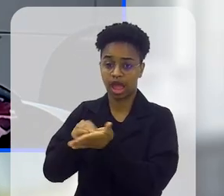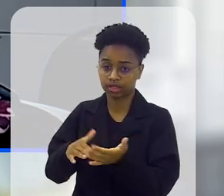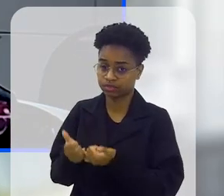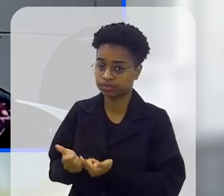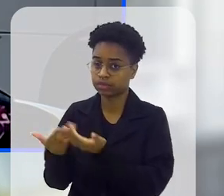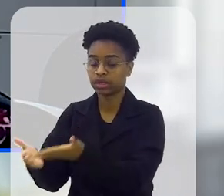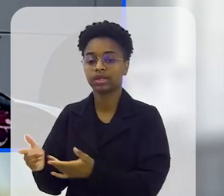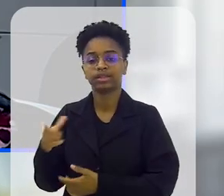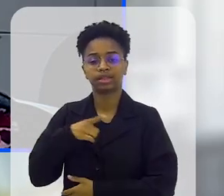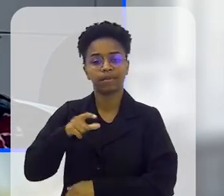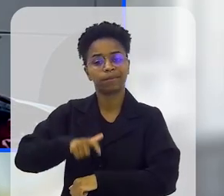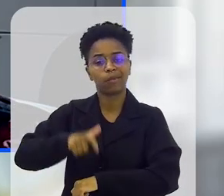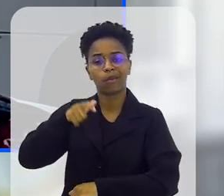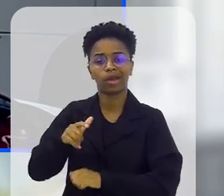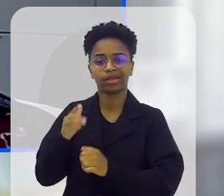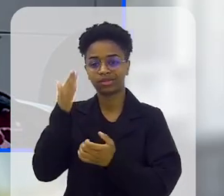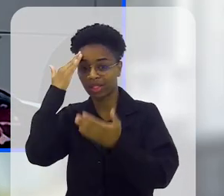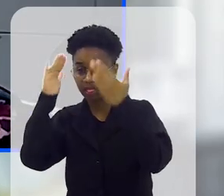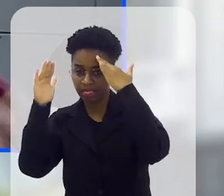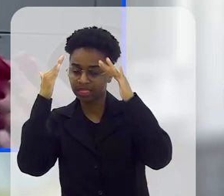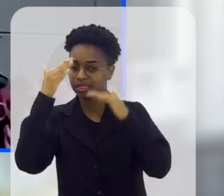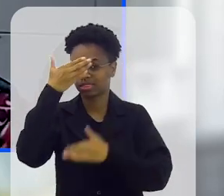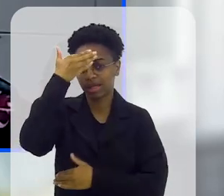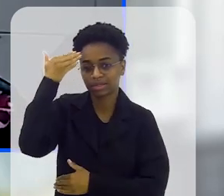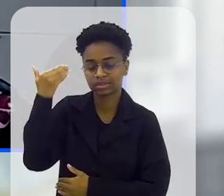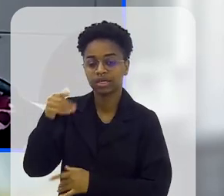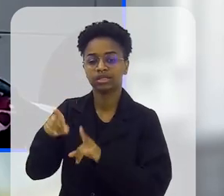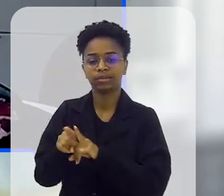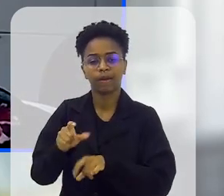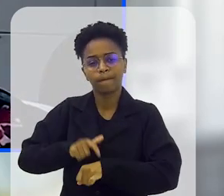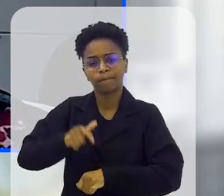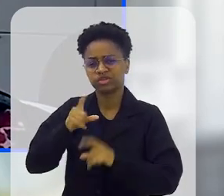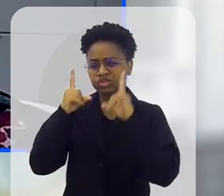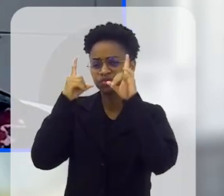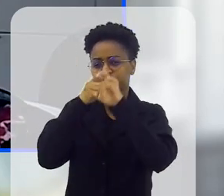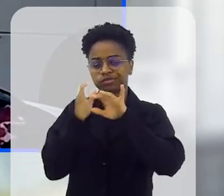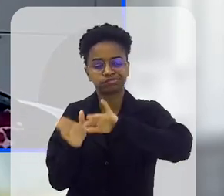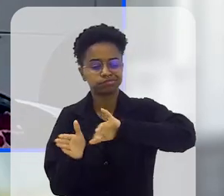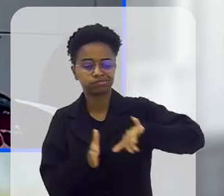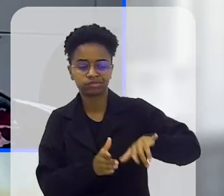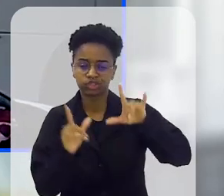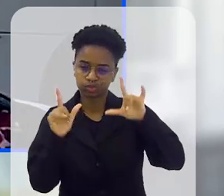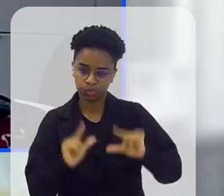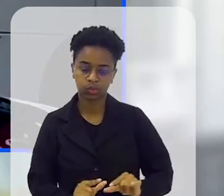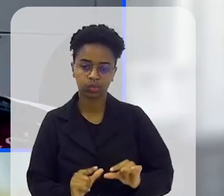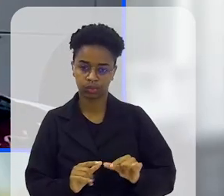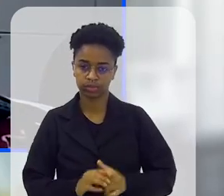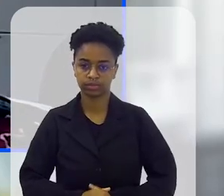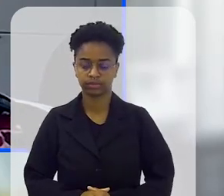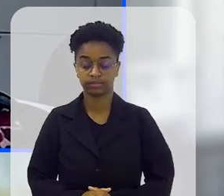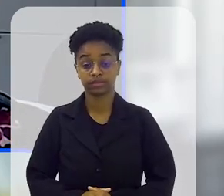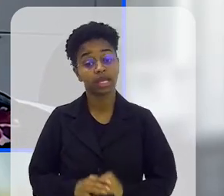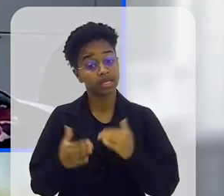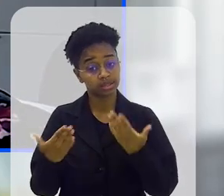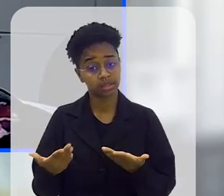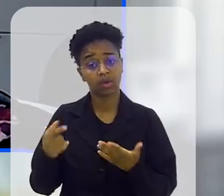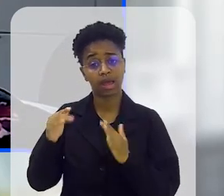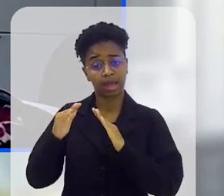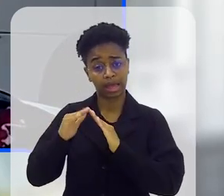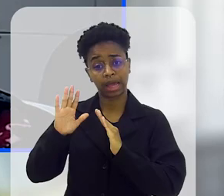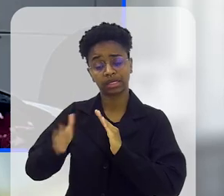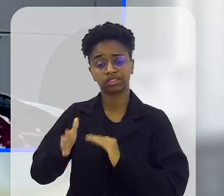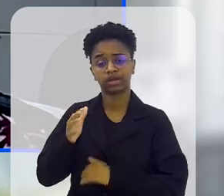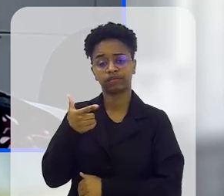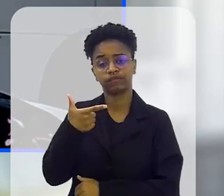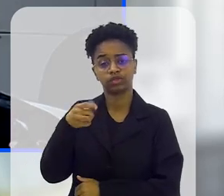para que elas tenham um momento de lazer, para que aquela tensão, aquele momento difícil fique minimizado. Então, a casa